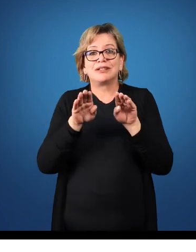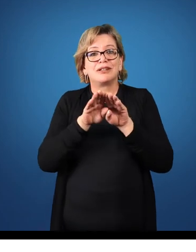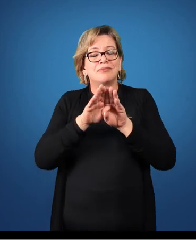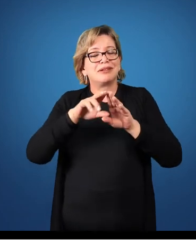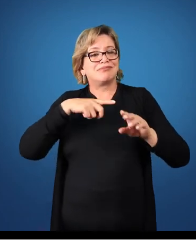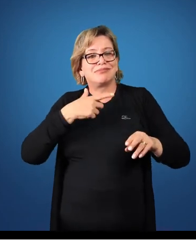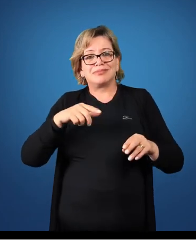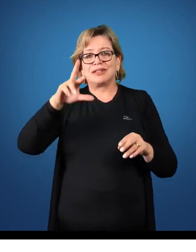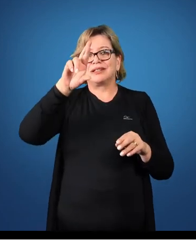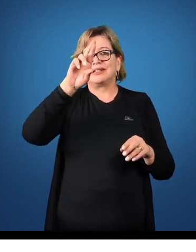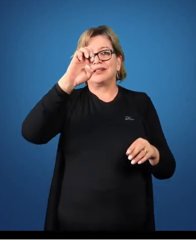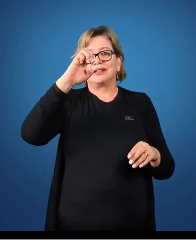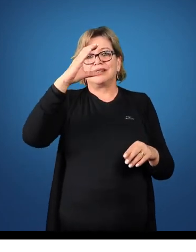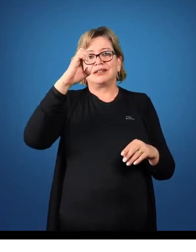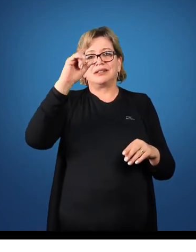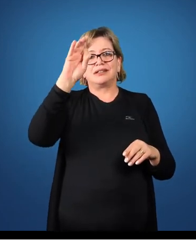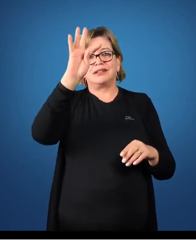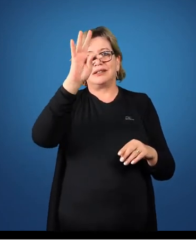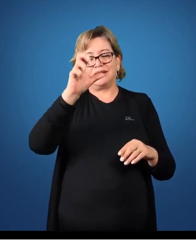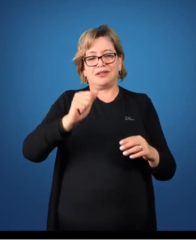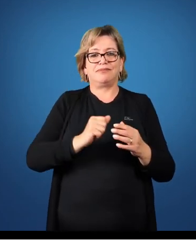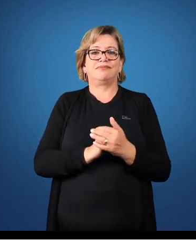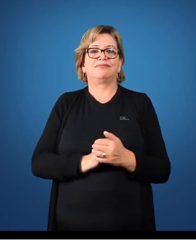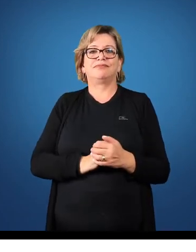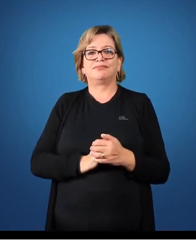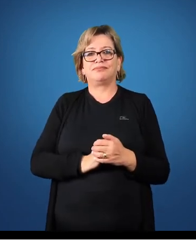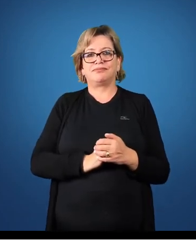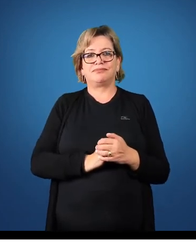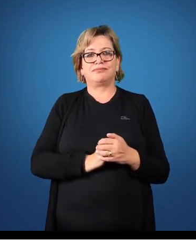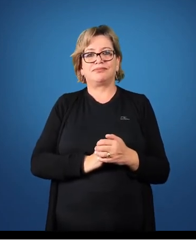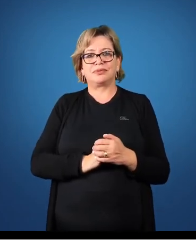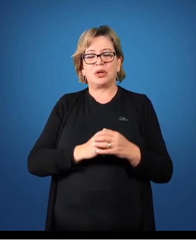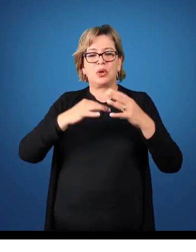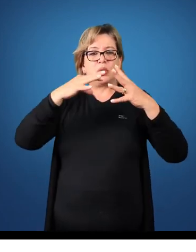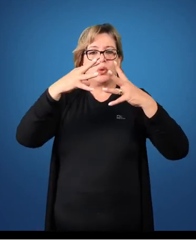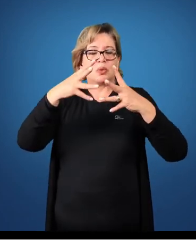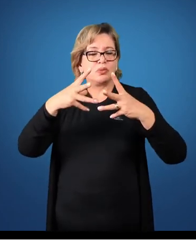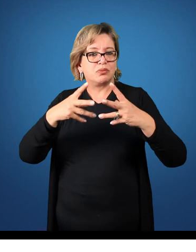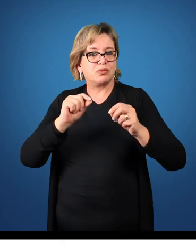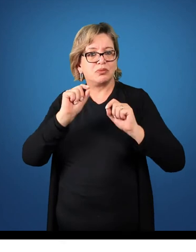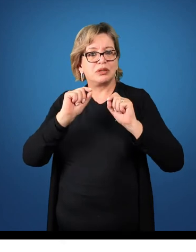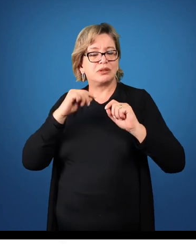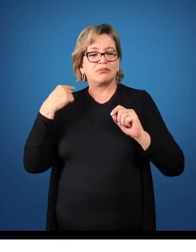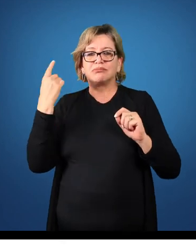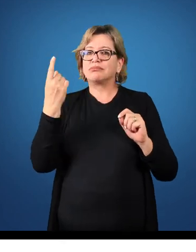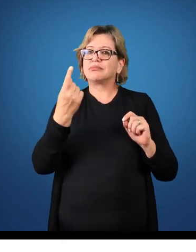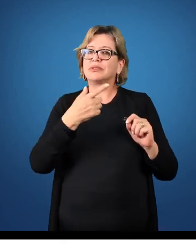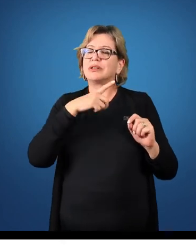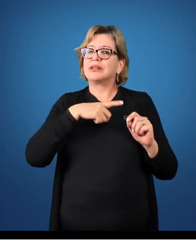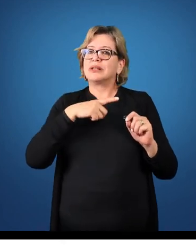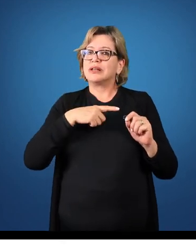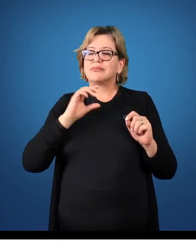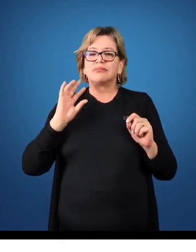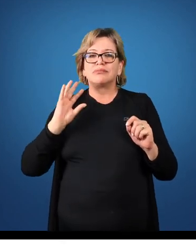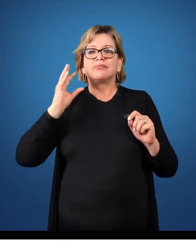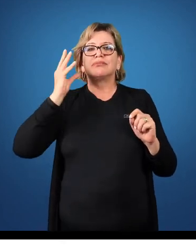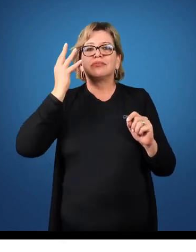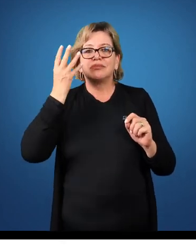receita que foi oferida naquele período. Tudo isso para que nós tenhamos o resultado